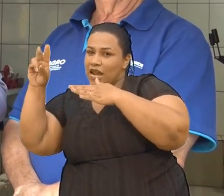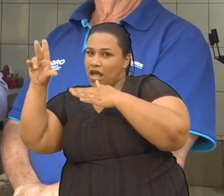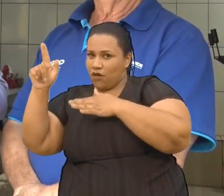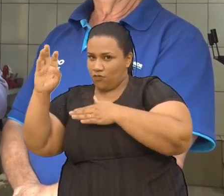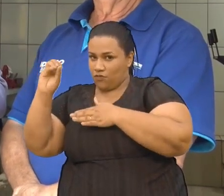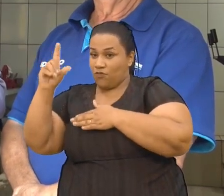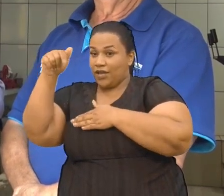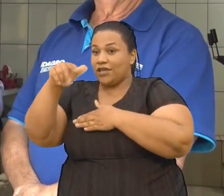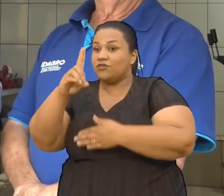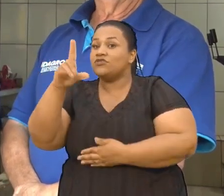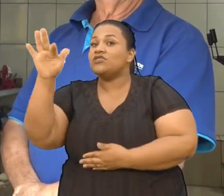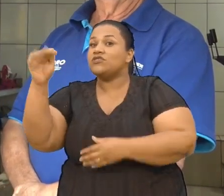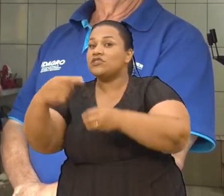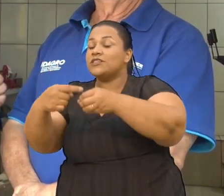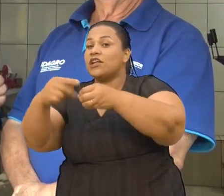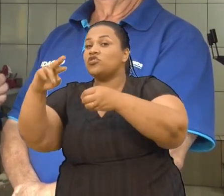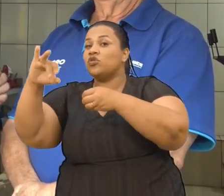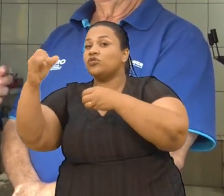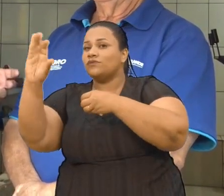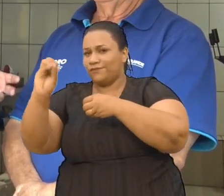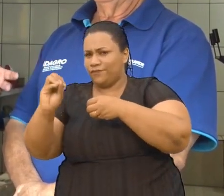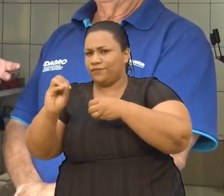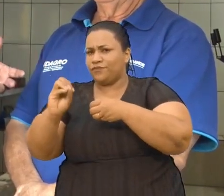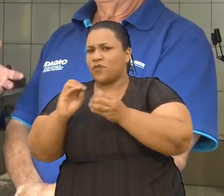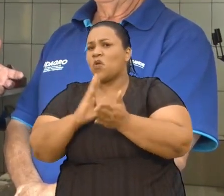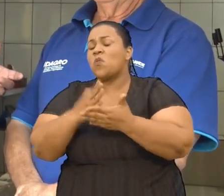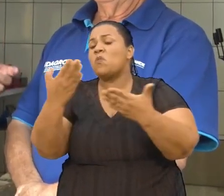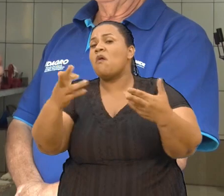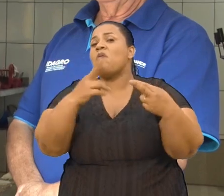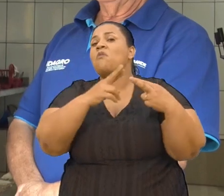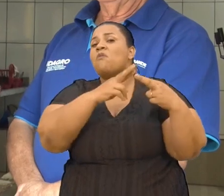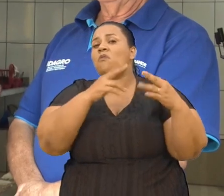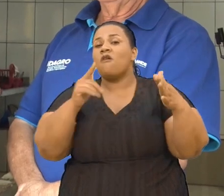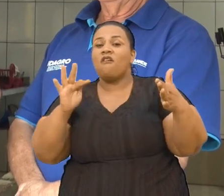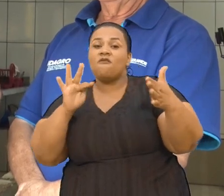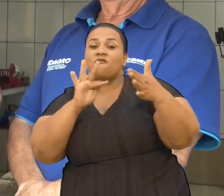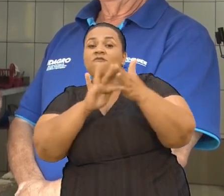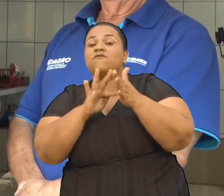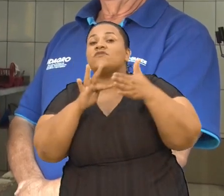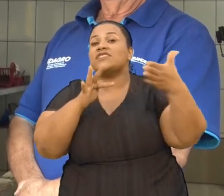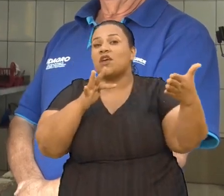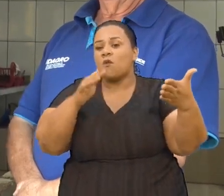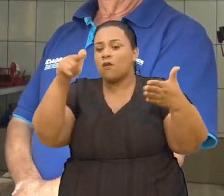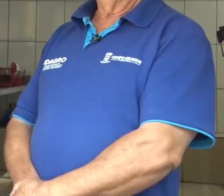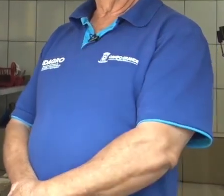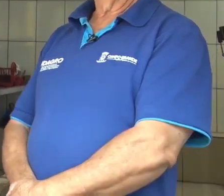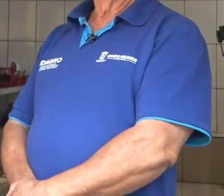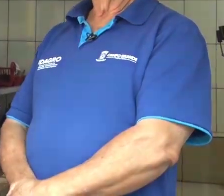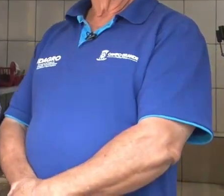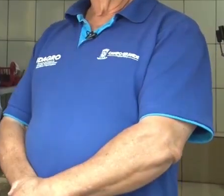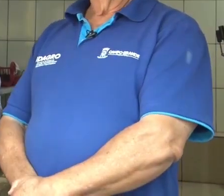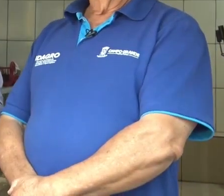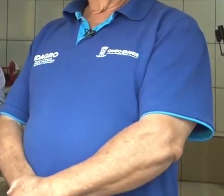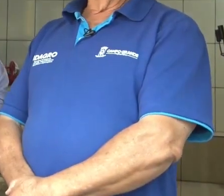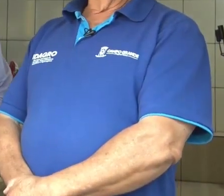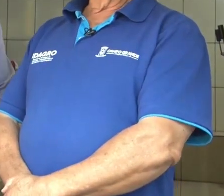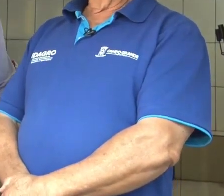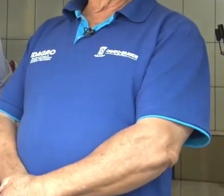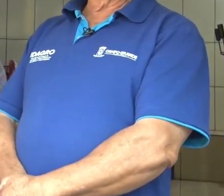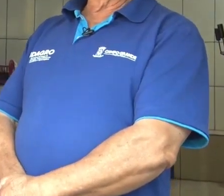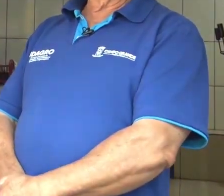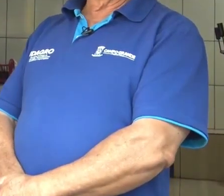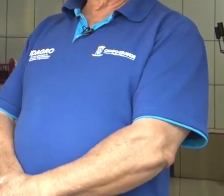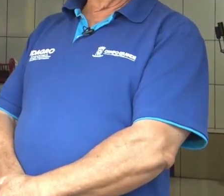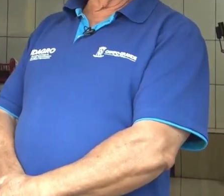distrito De Rochedim Seu Cordeiro Qual é o papel Do polo Do CIDAGRO Aqui no distrito Então